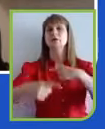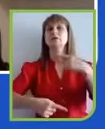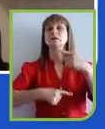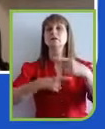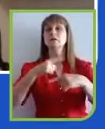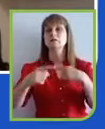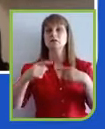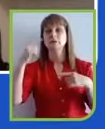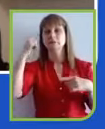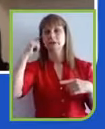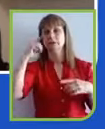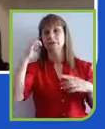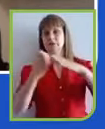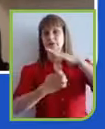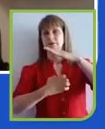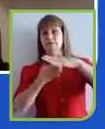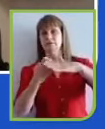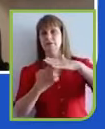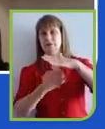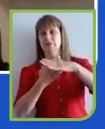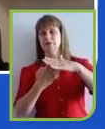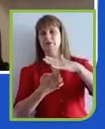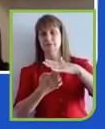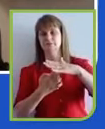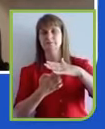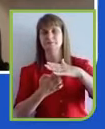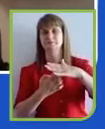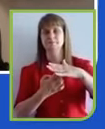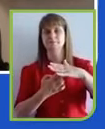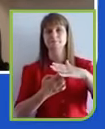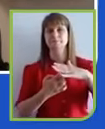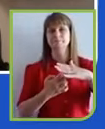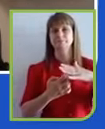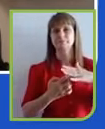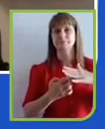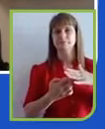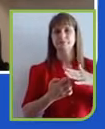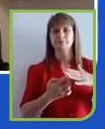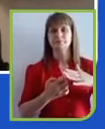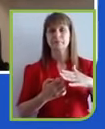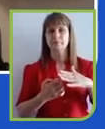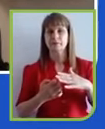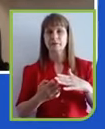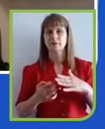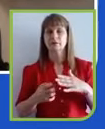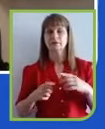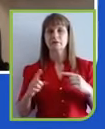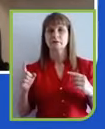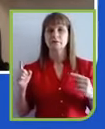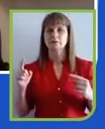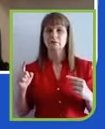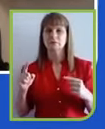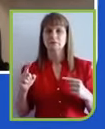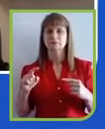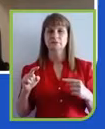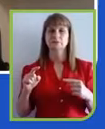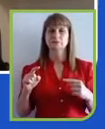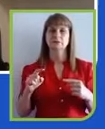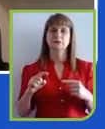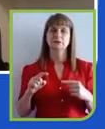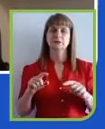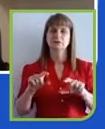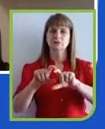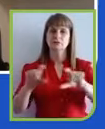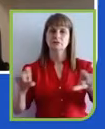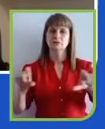geralmente, as máximas de propósitos, os propósitos que nós verificamos das empresas, geralmente são frases inspiradoras e